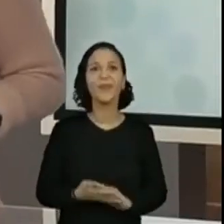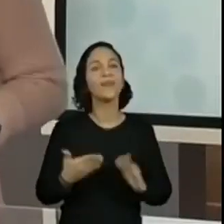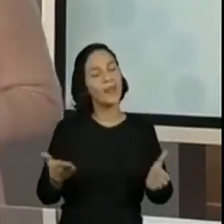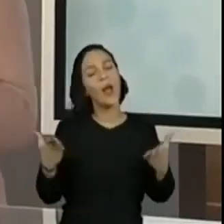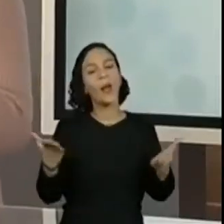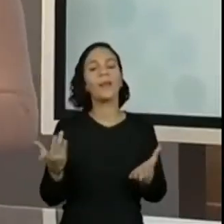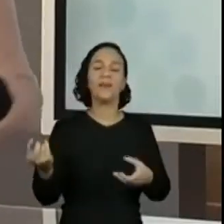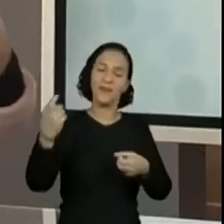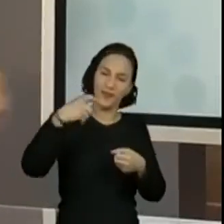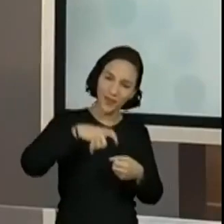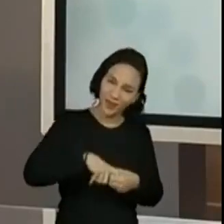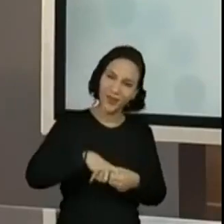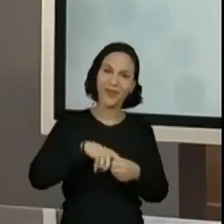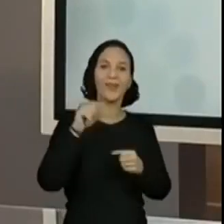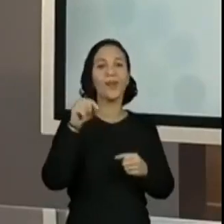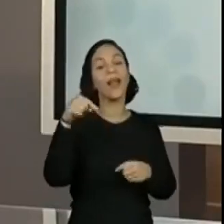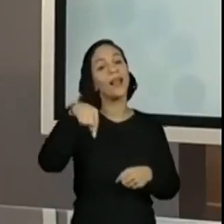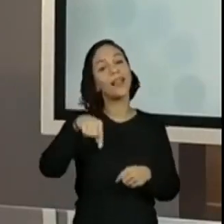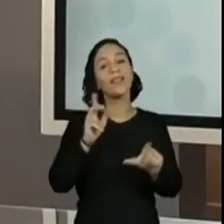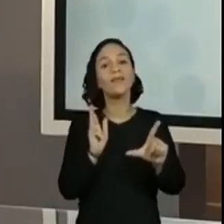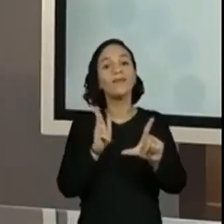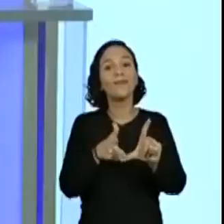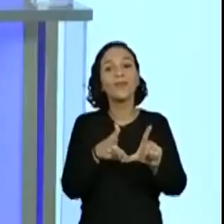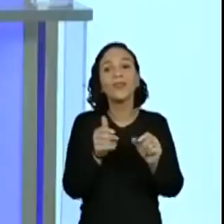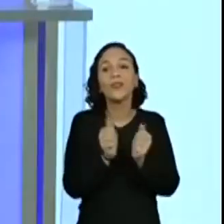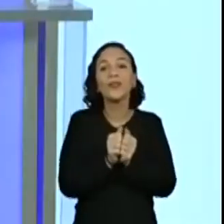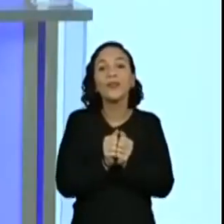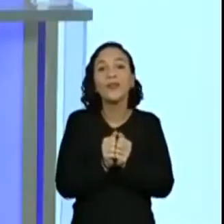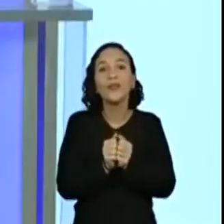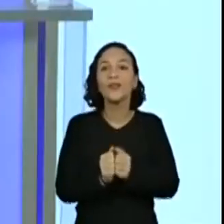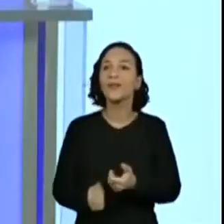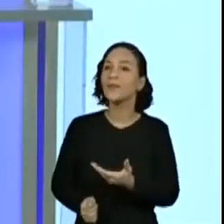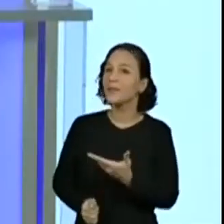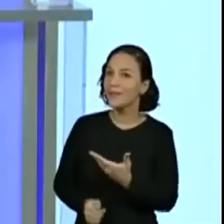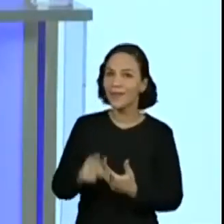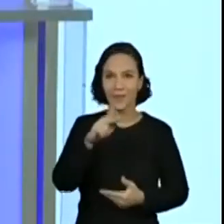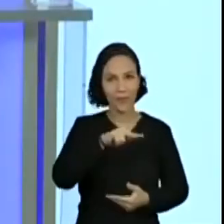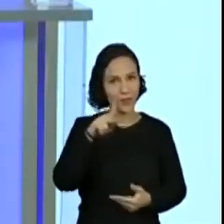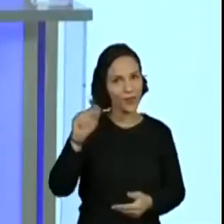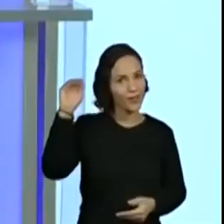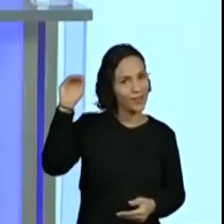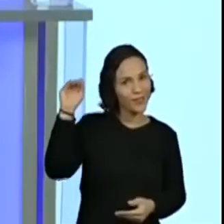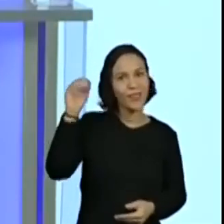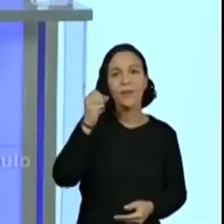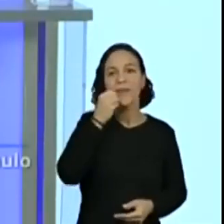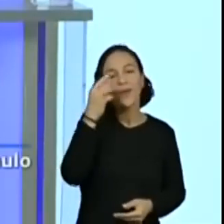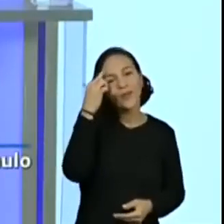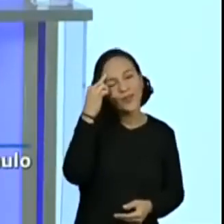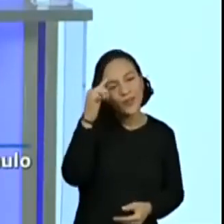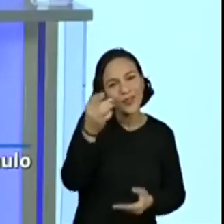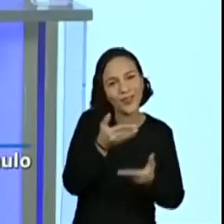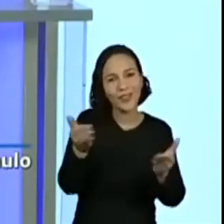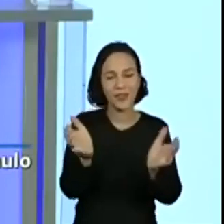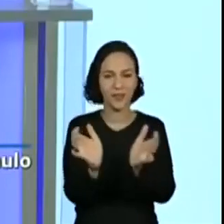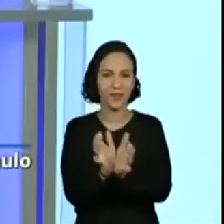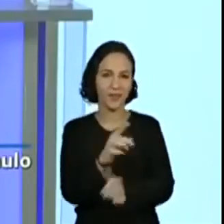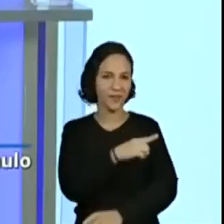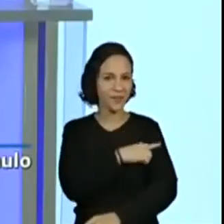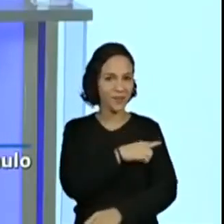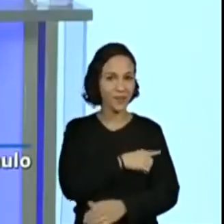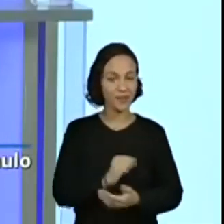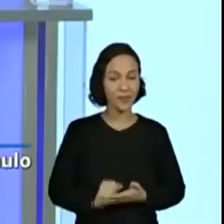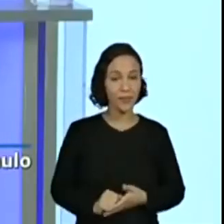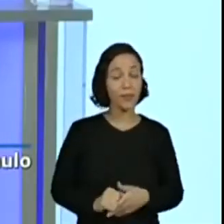Voltando aqui no estúdio, eu estou com a... Professora Joyce, bom dia, galerinha do primeiro ano.